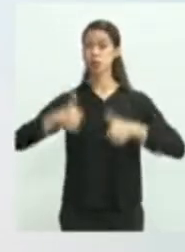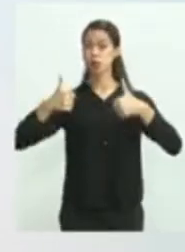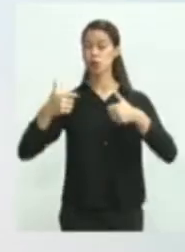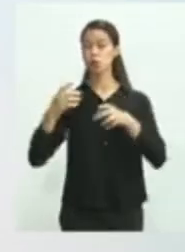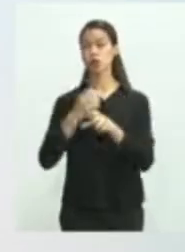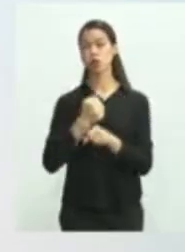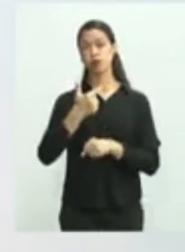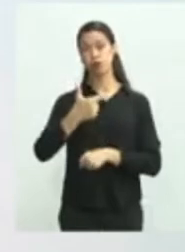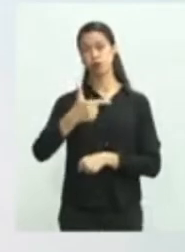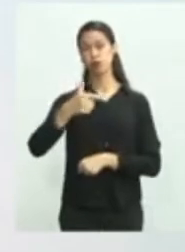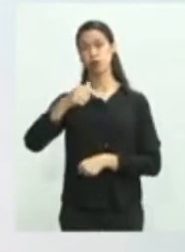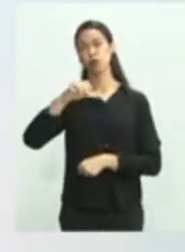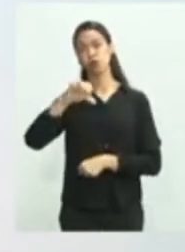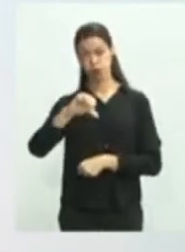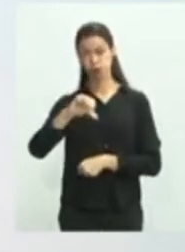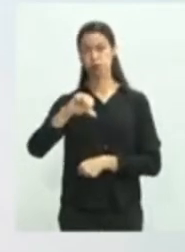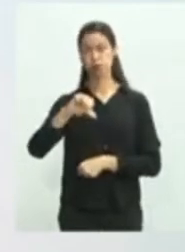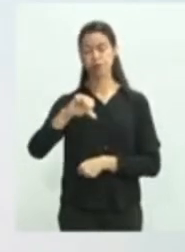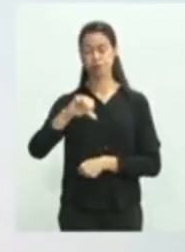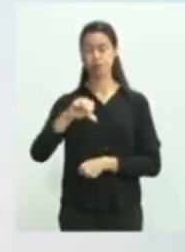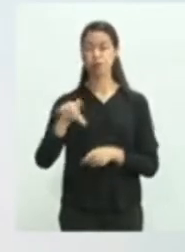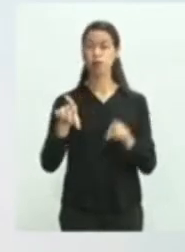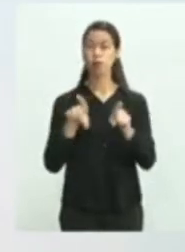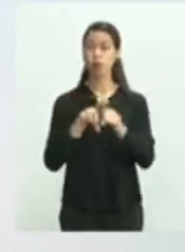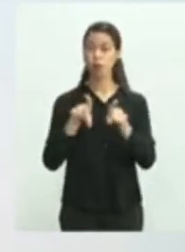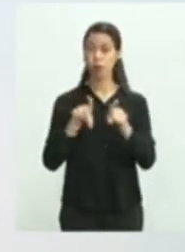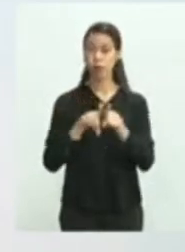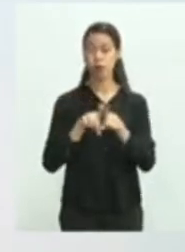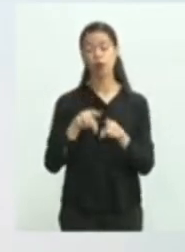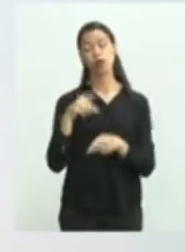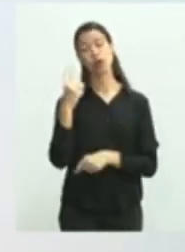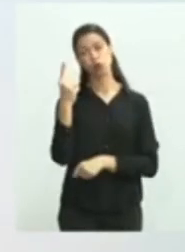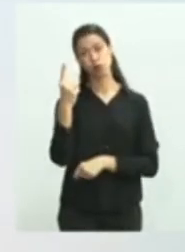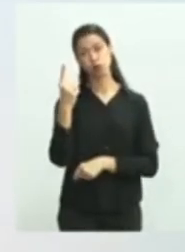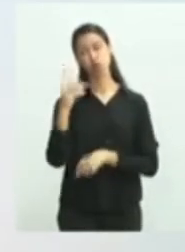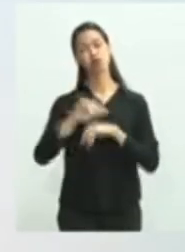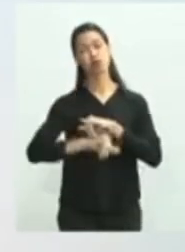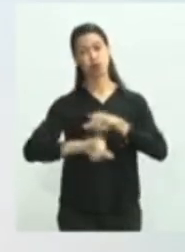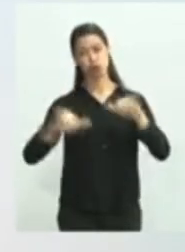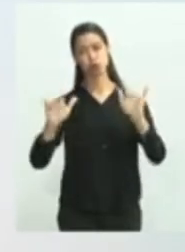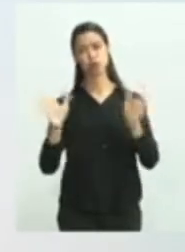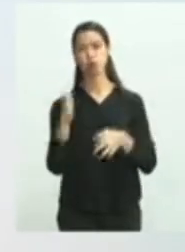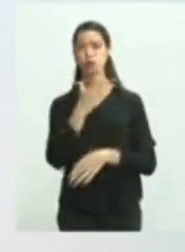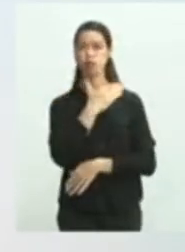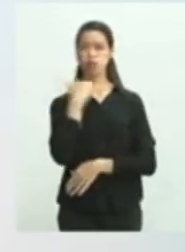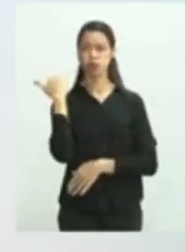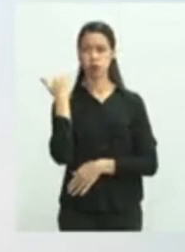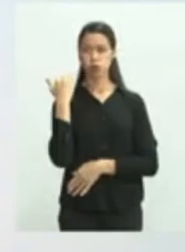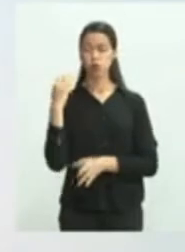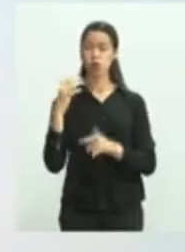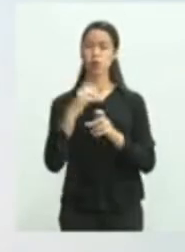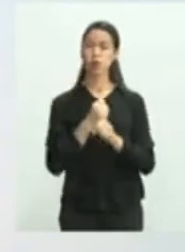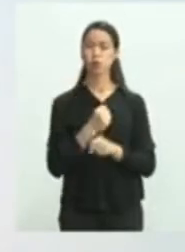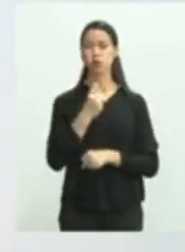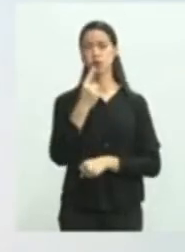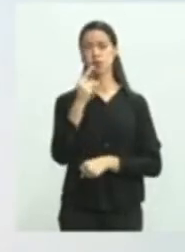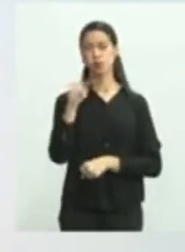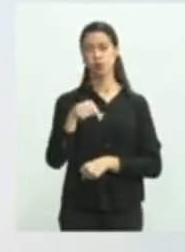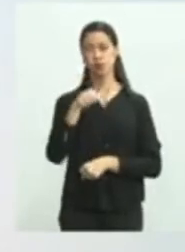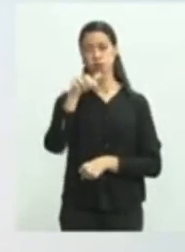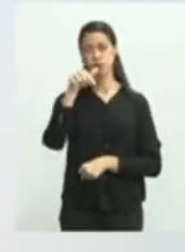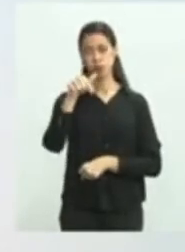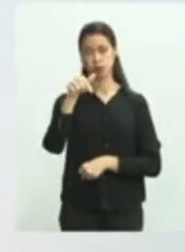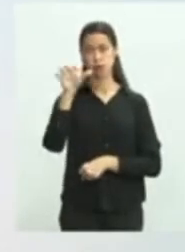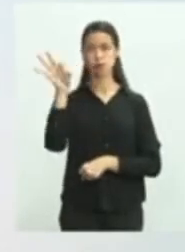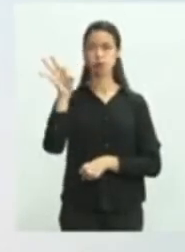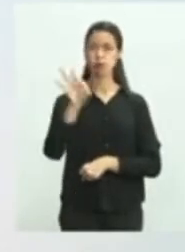,3%. E temos um óbito que nos dá 1,7%. A paridade